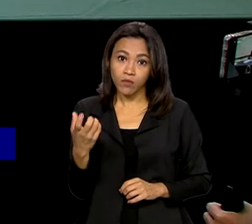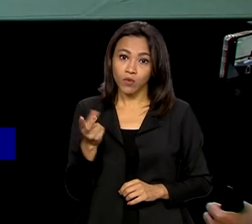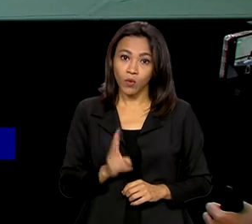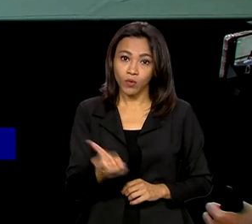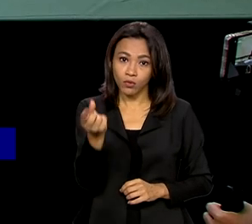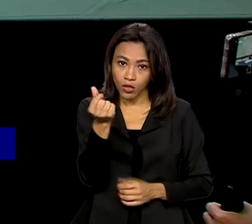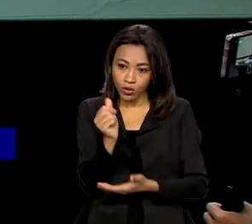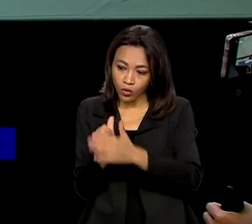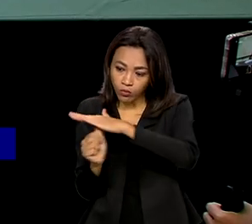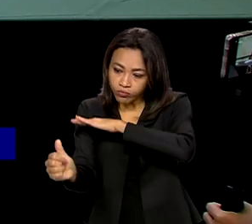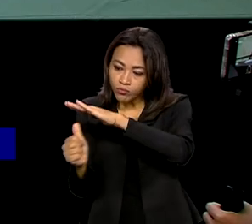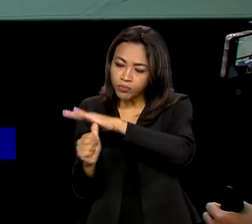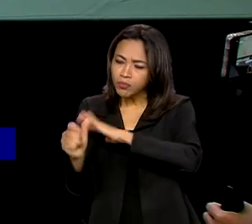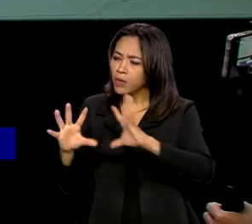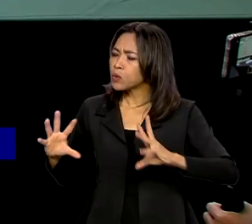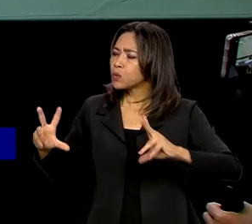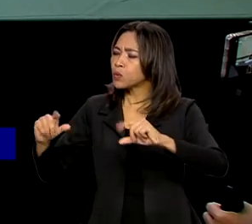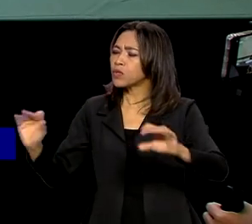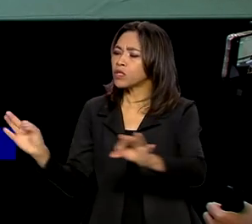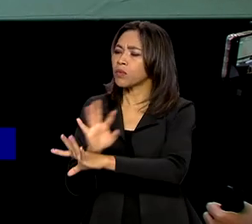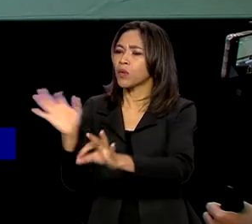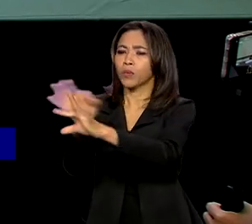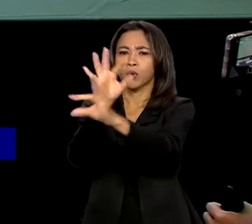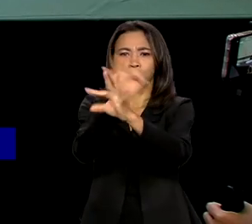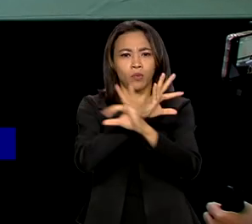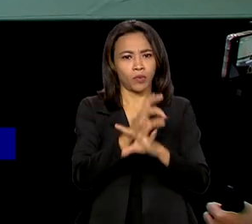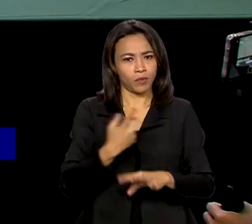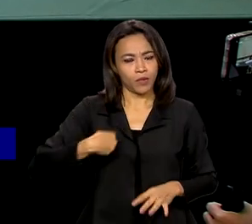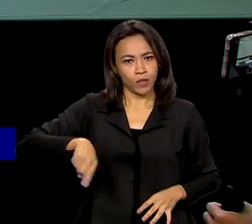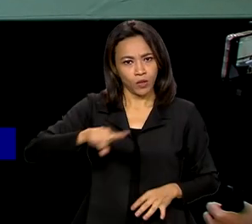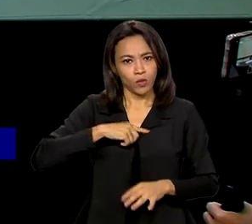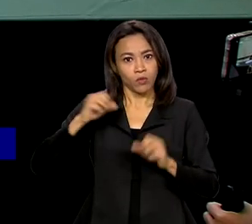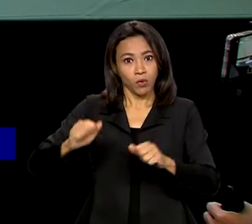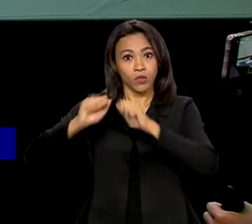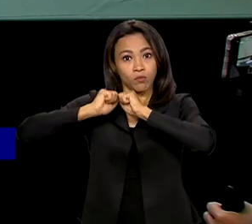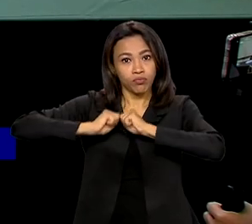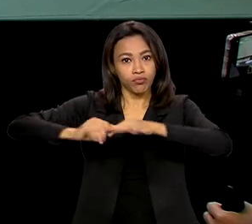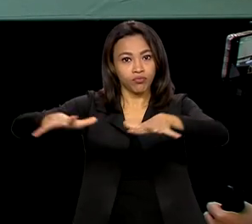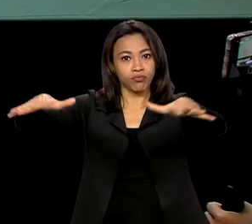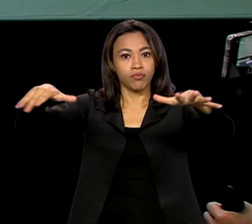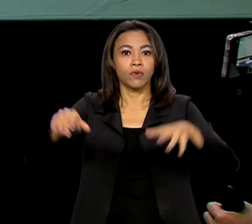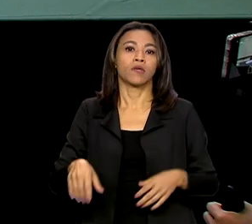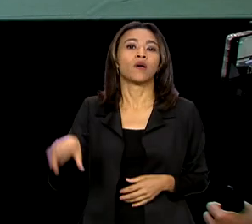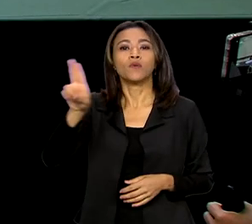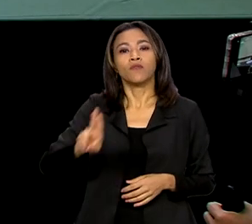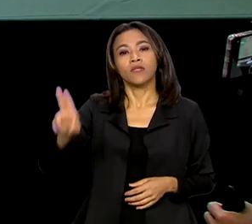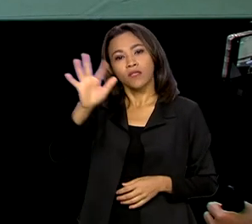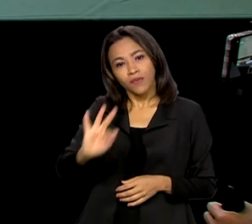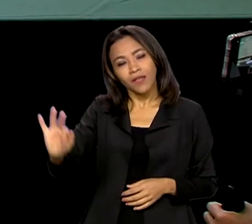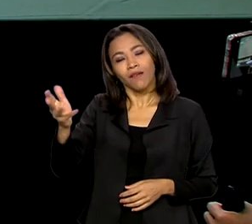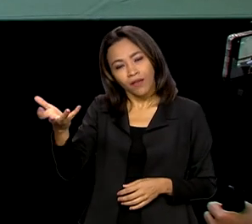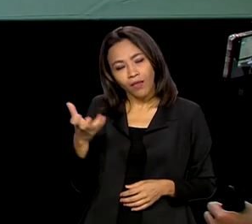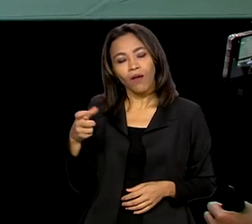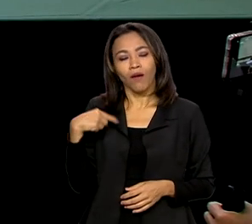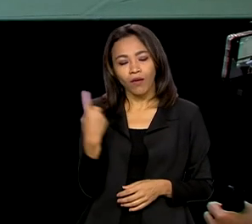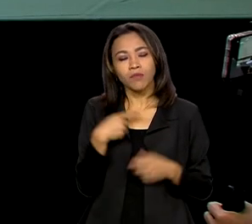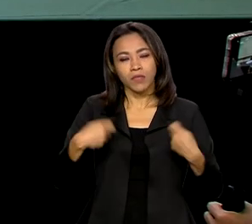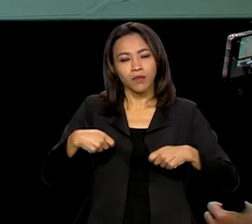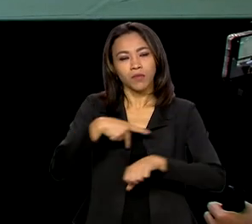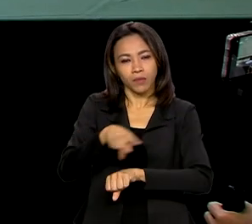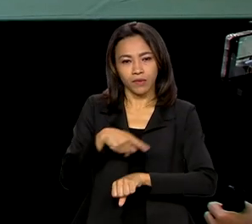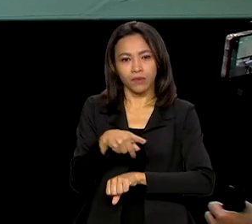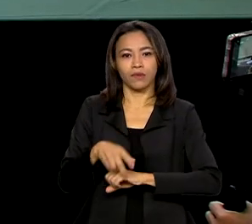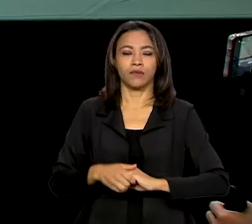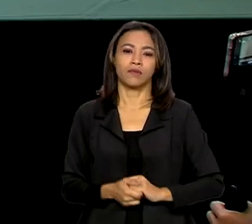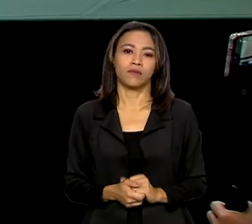para que todas as obras sejam terminadas e que a gente possa expandir ainda mais o sistema federal, que é o que nós precisamos para o nosso país.